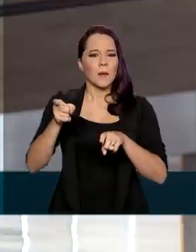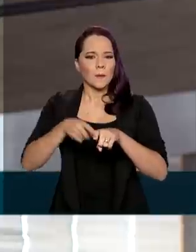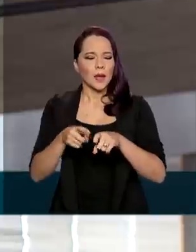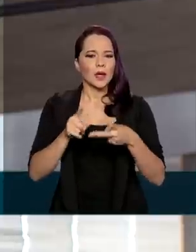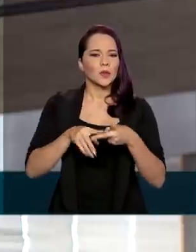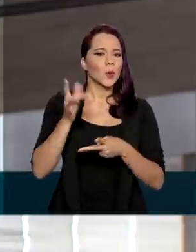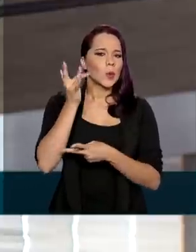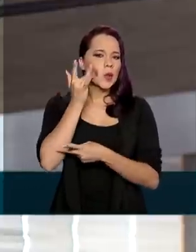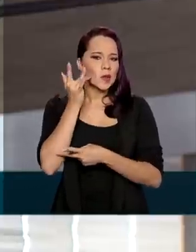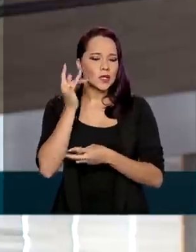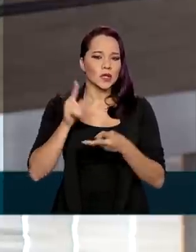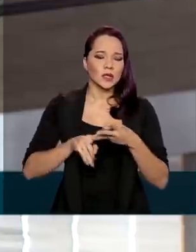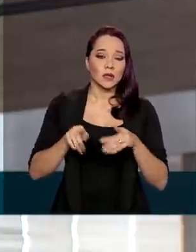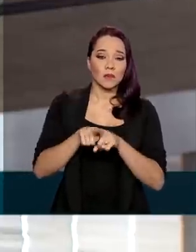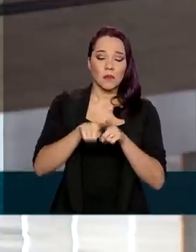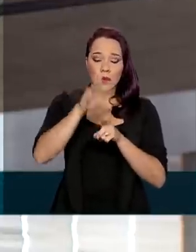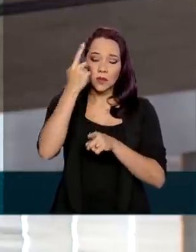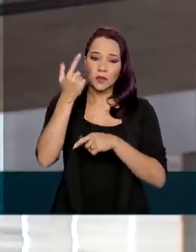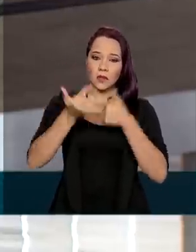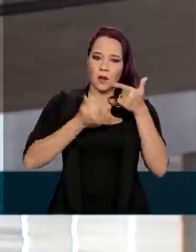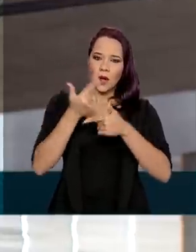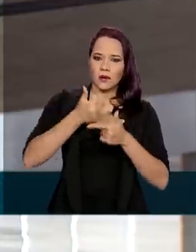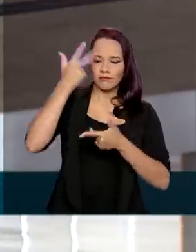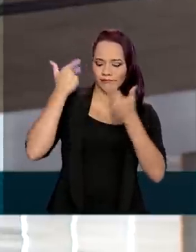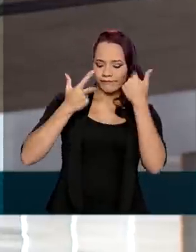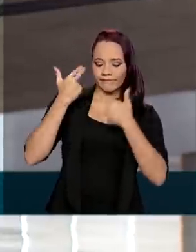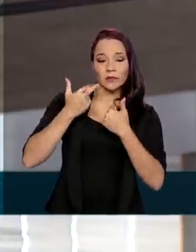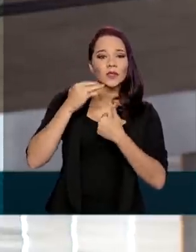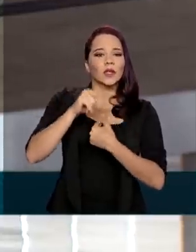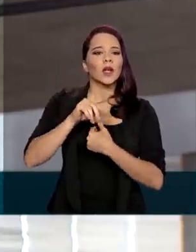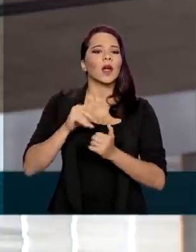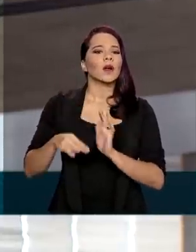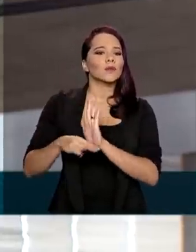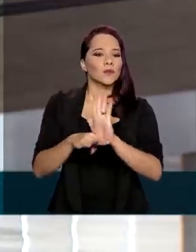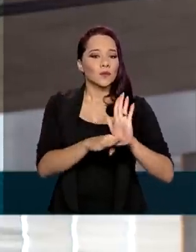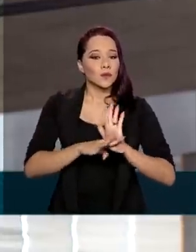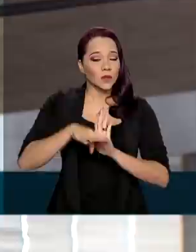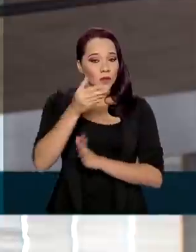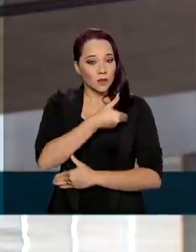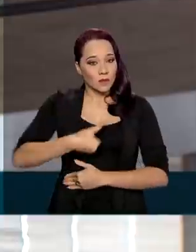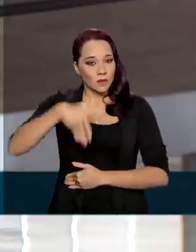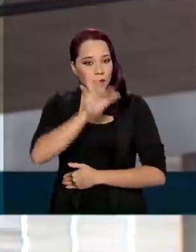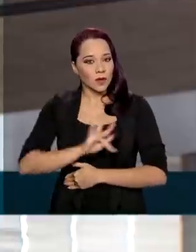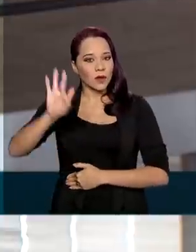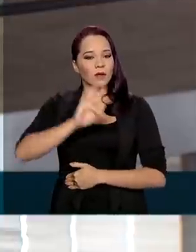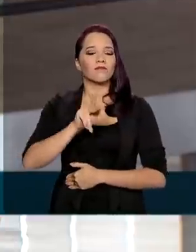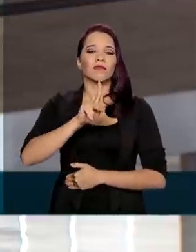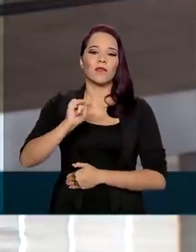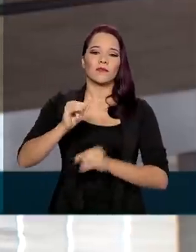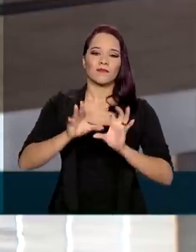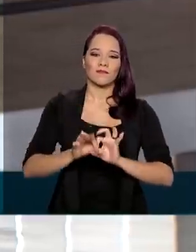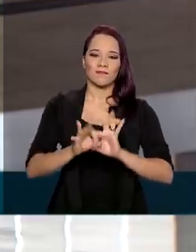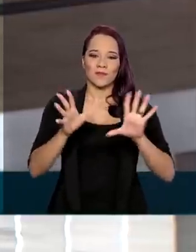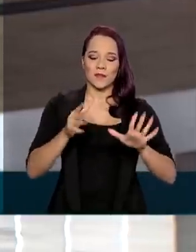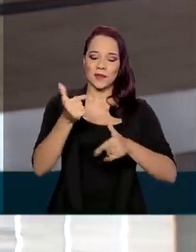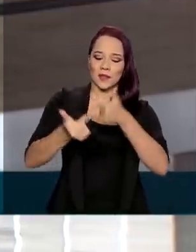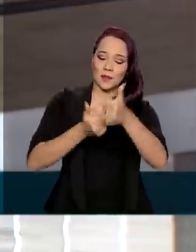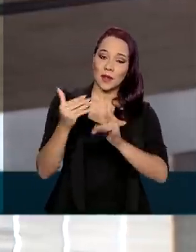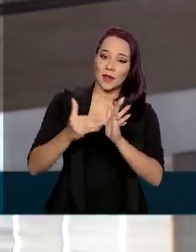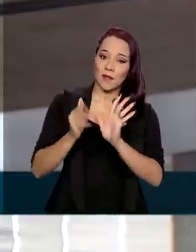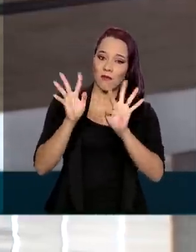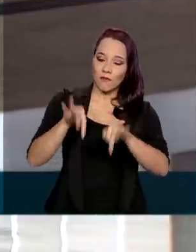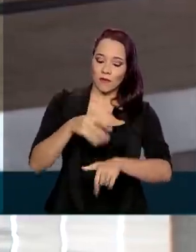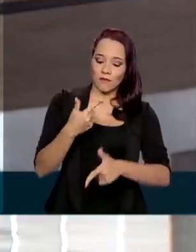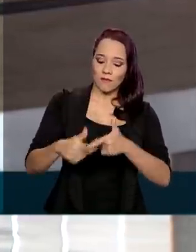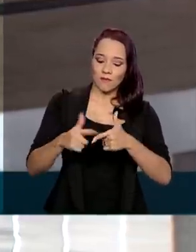dentistas e também esteticistas. A medida é um socorro do governo federal que vai ficar disponível a esses trabalhadores até o fim da